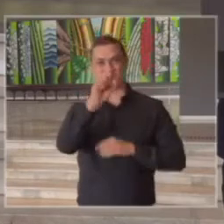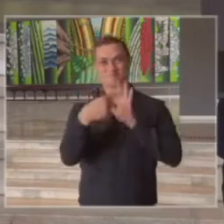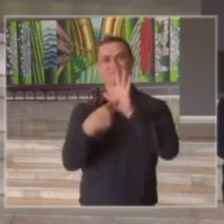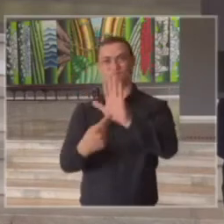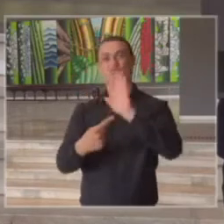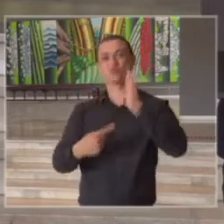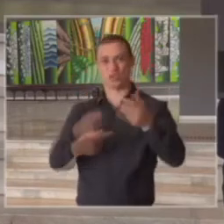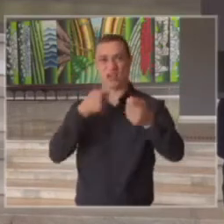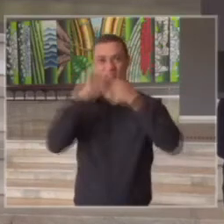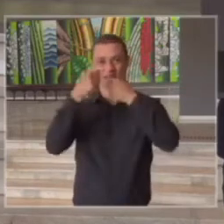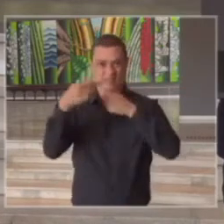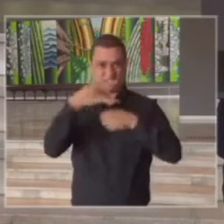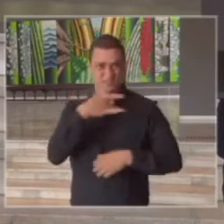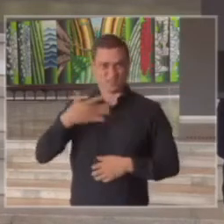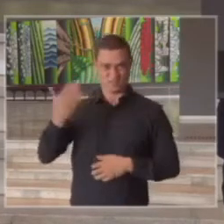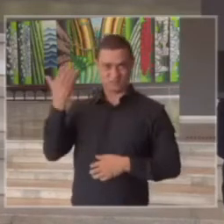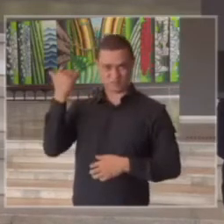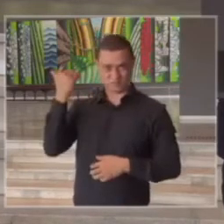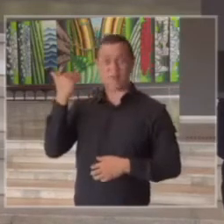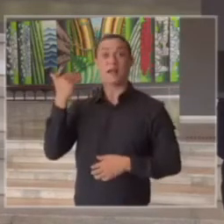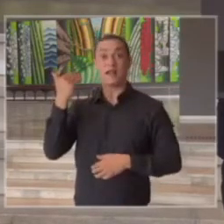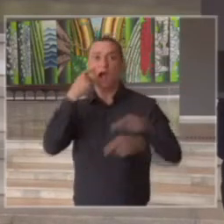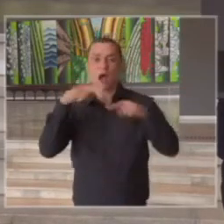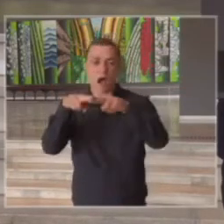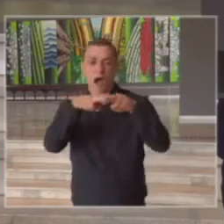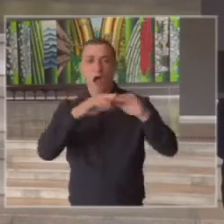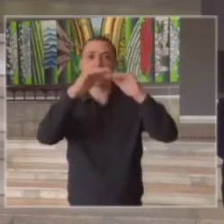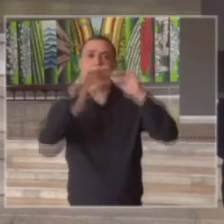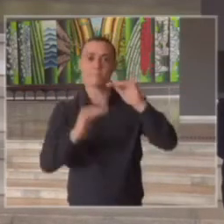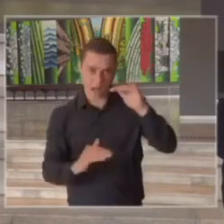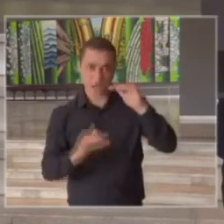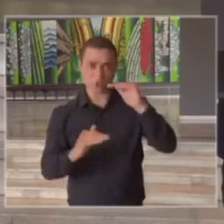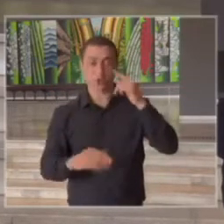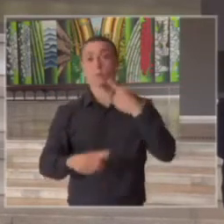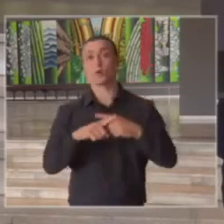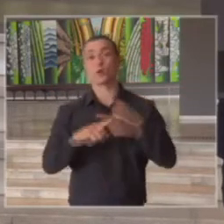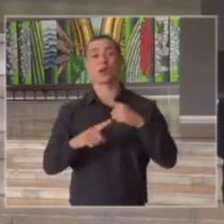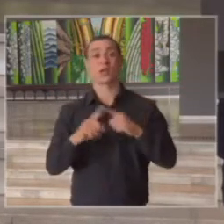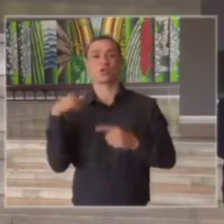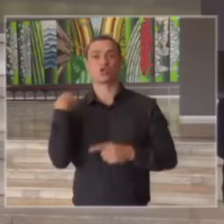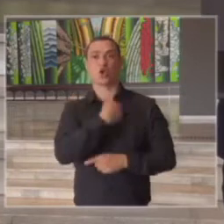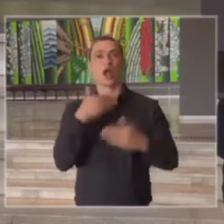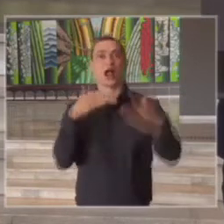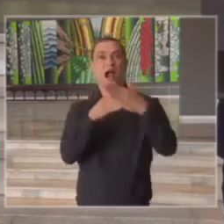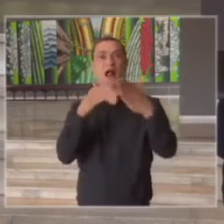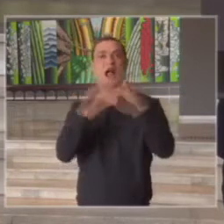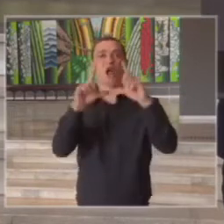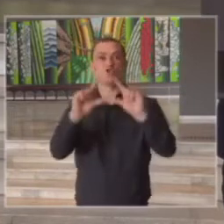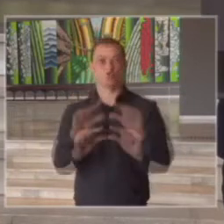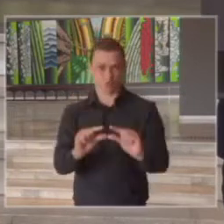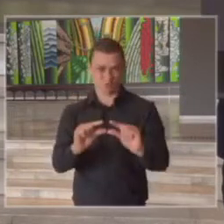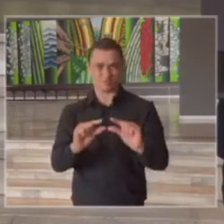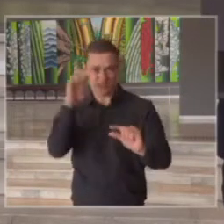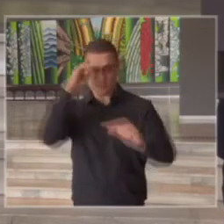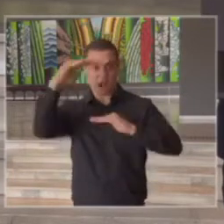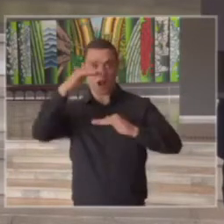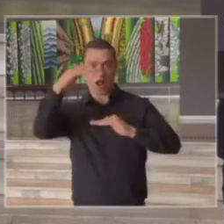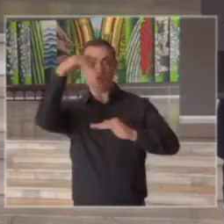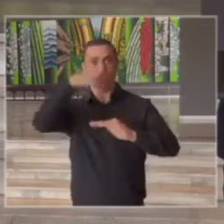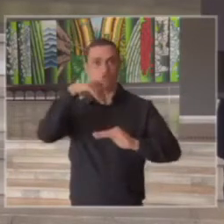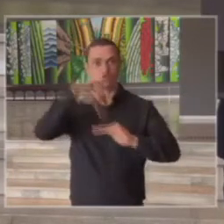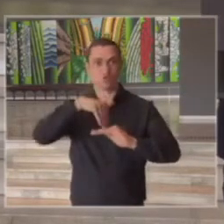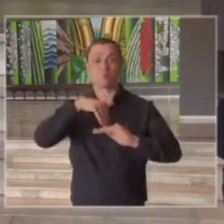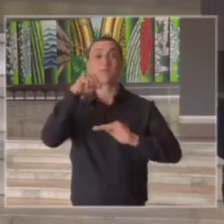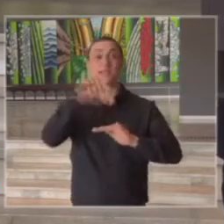na nossa coletiva da saúde ele foi revisado para baixo porque nós estávamos no limite inferior do cenário anterior esses